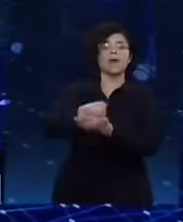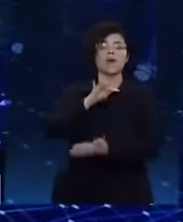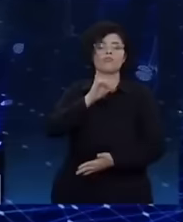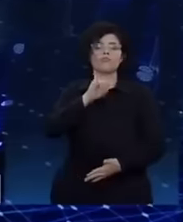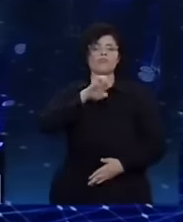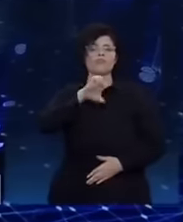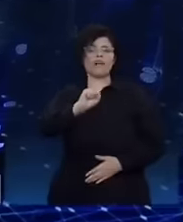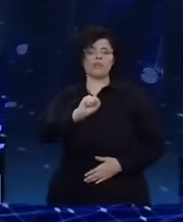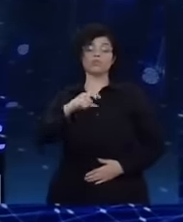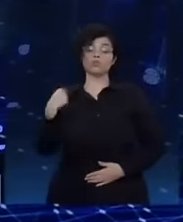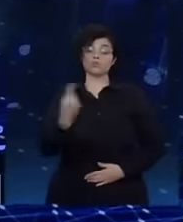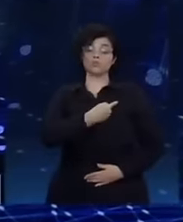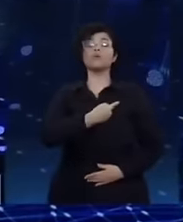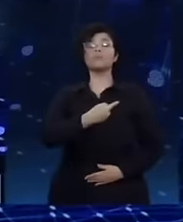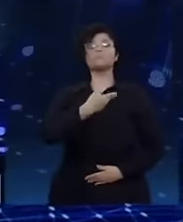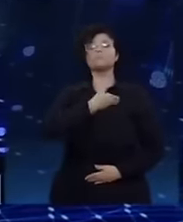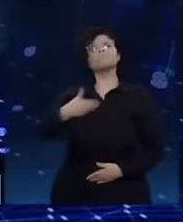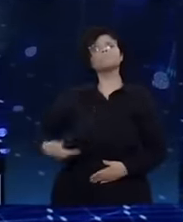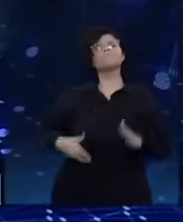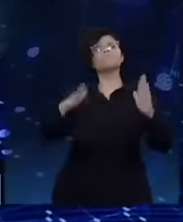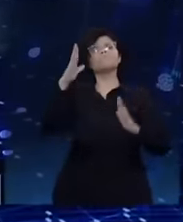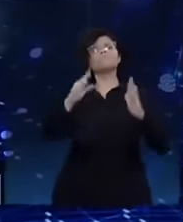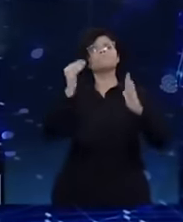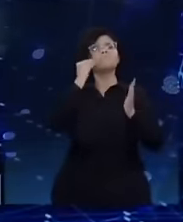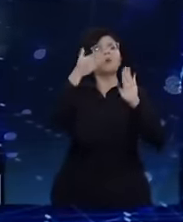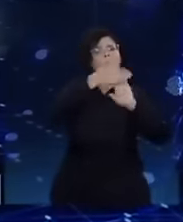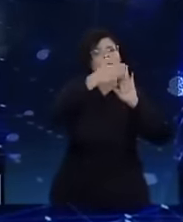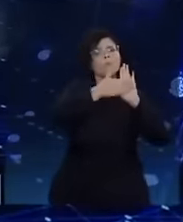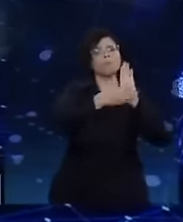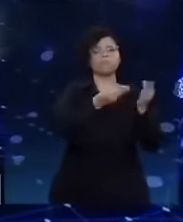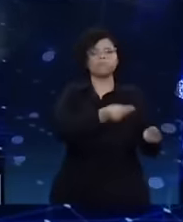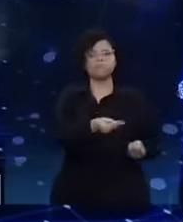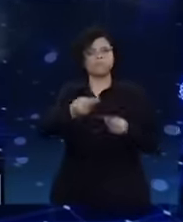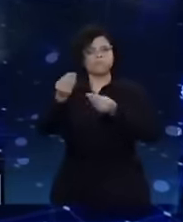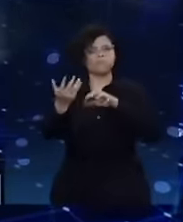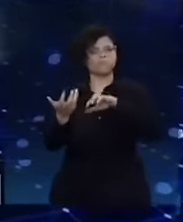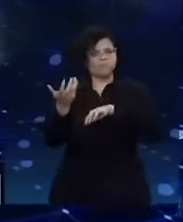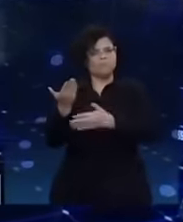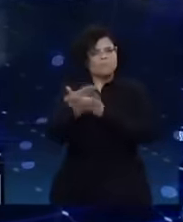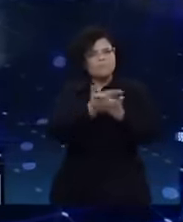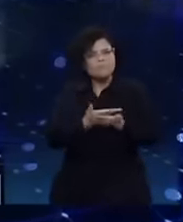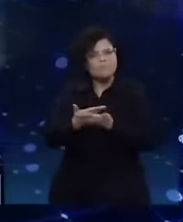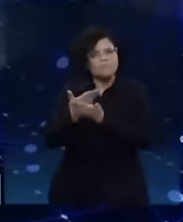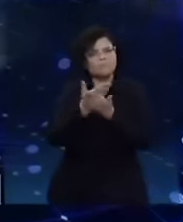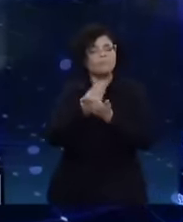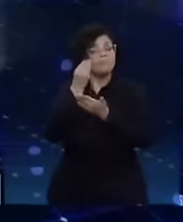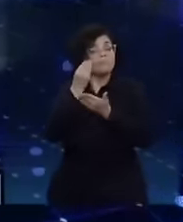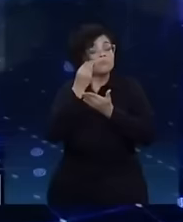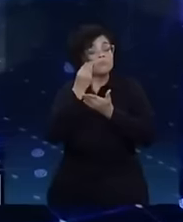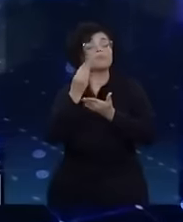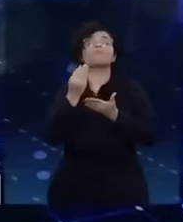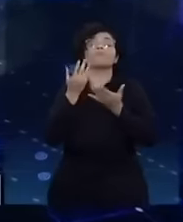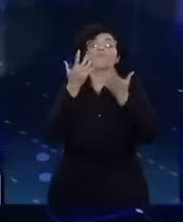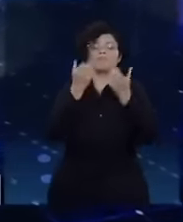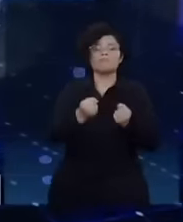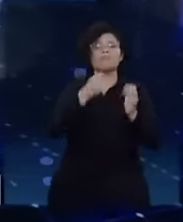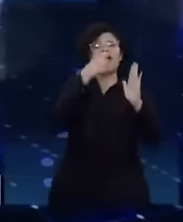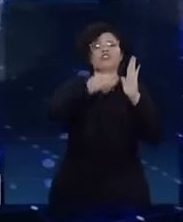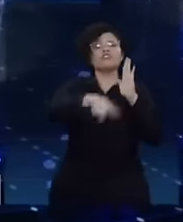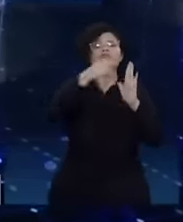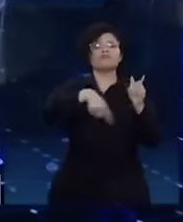fez? Mandou a proposta para o Parlamento e nós juntos permitimos a anistia de até